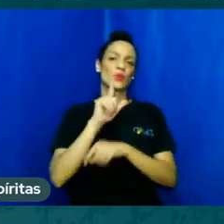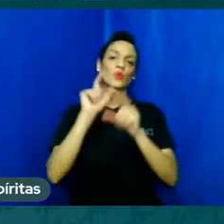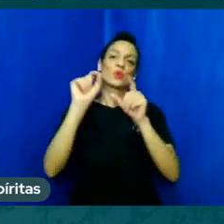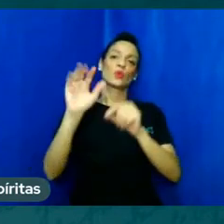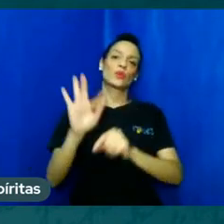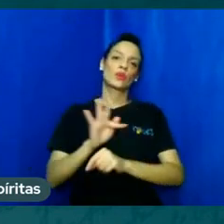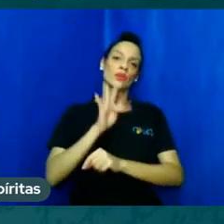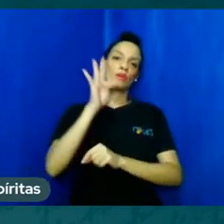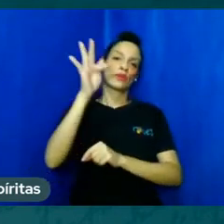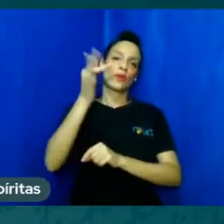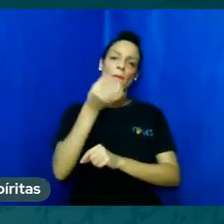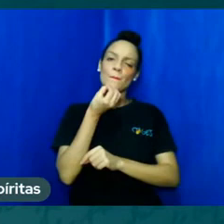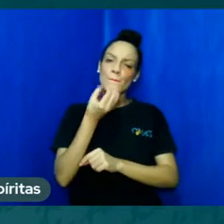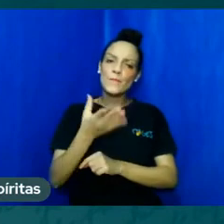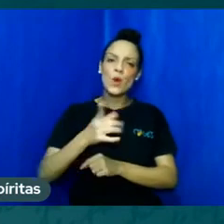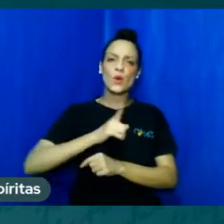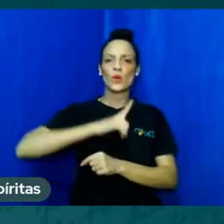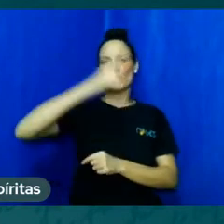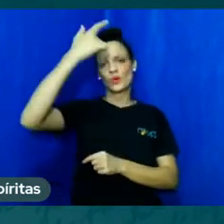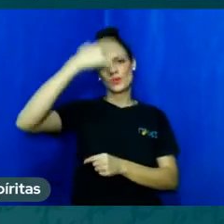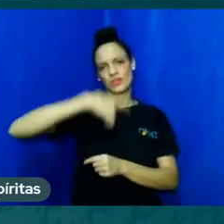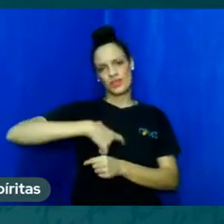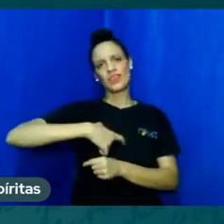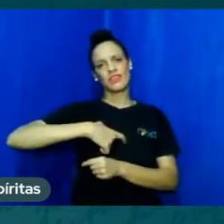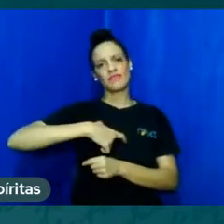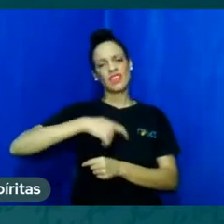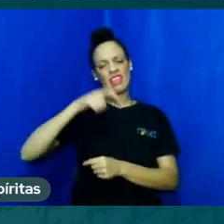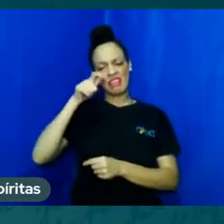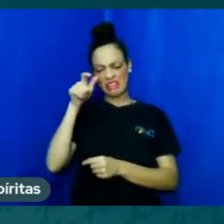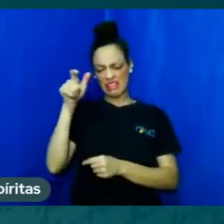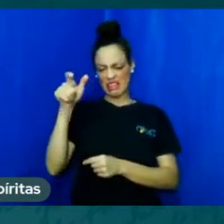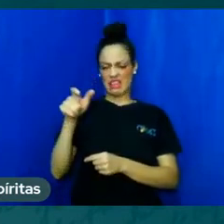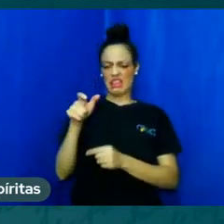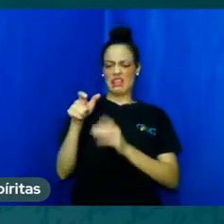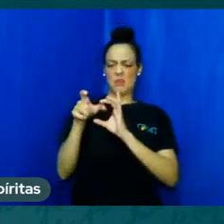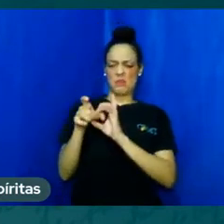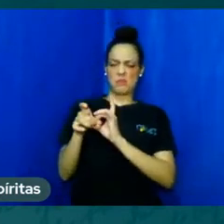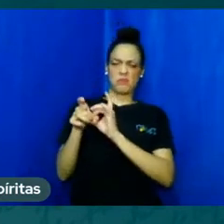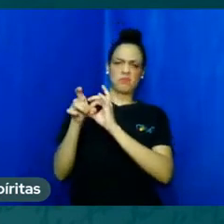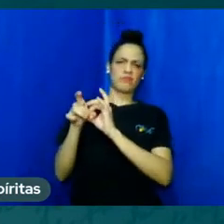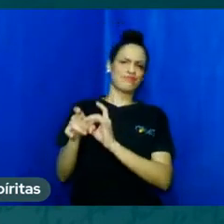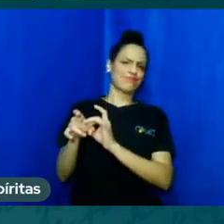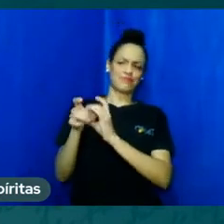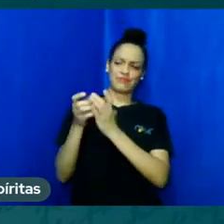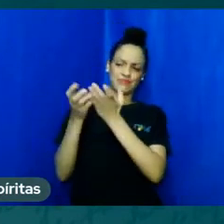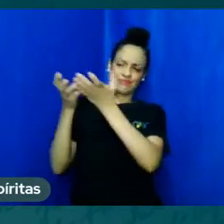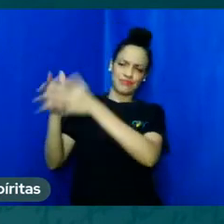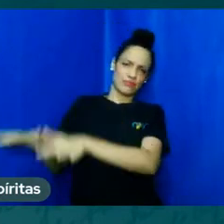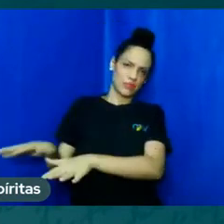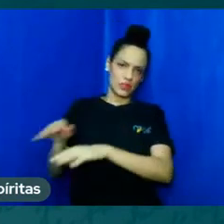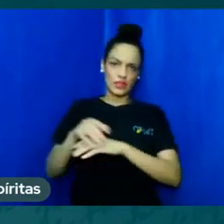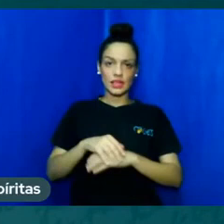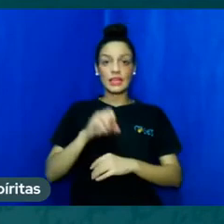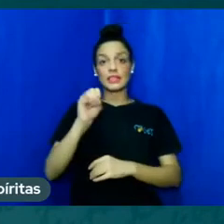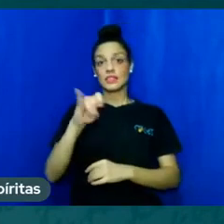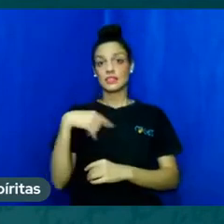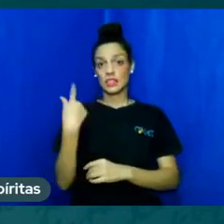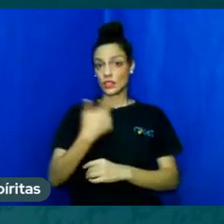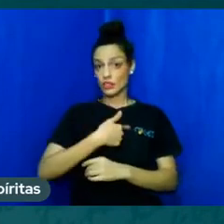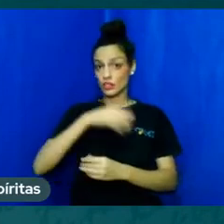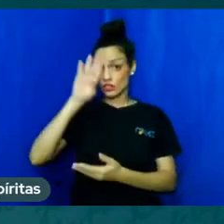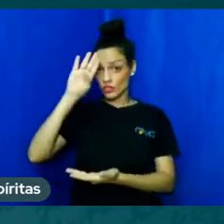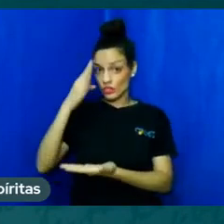livres desse interesse pessoal. E o fato de acreditarmos na imortalidade da alma nos leva,